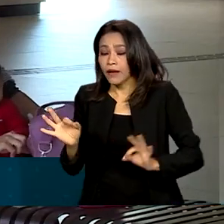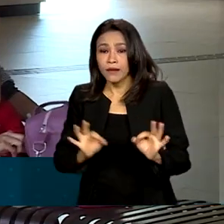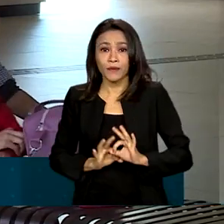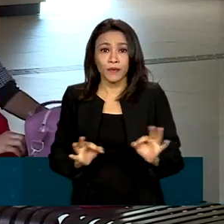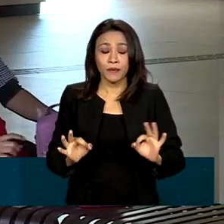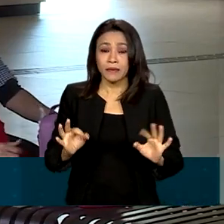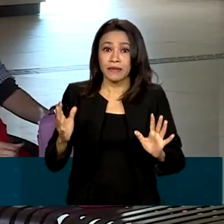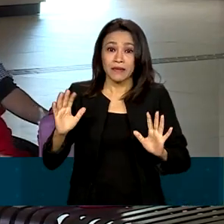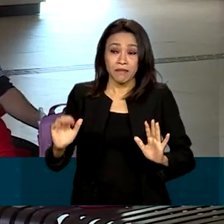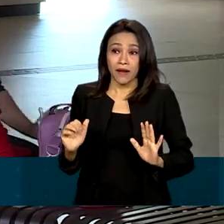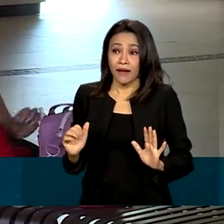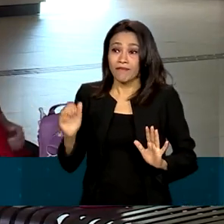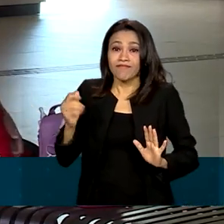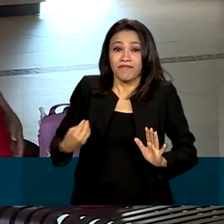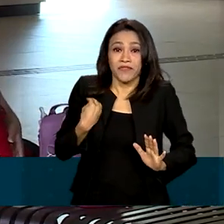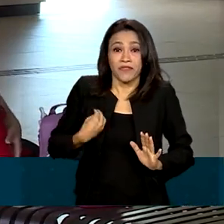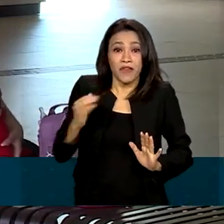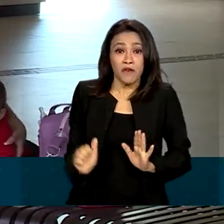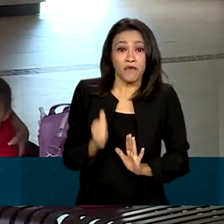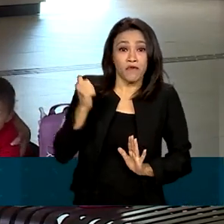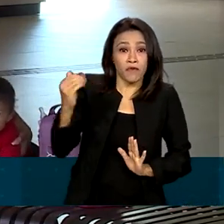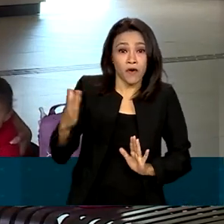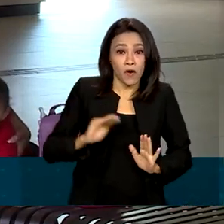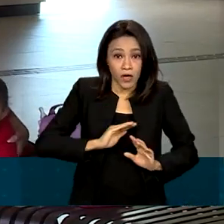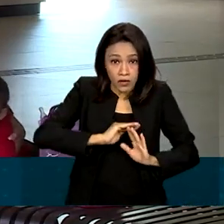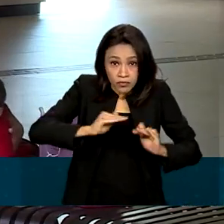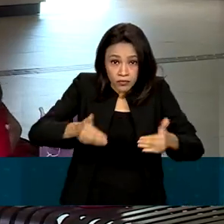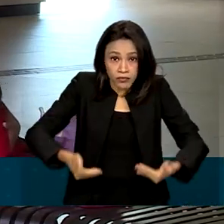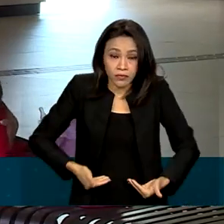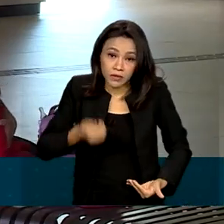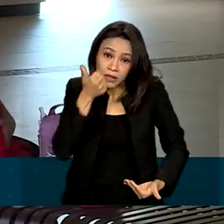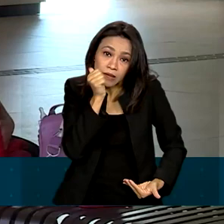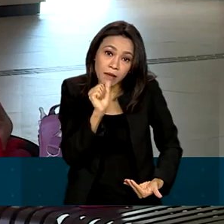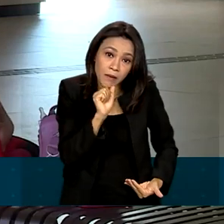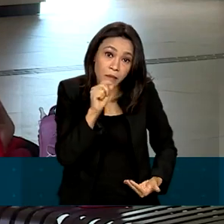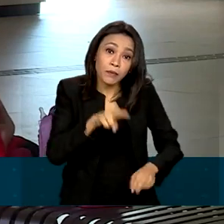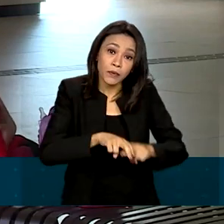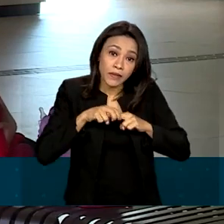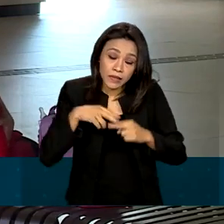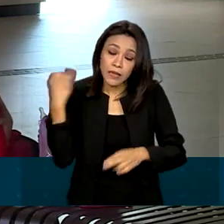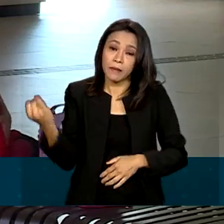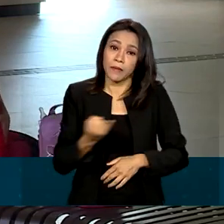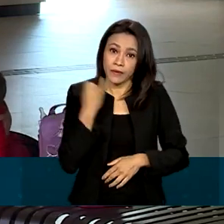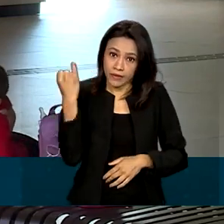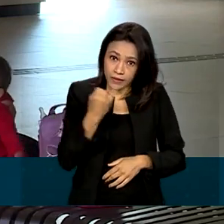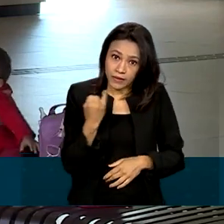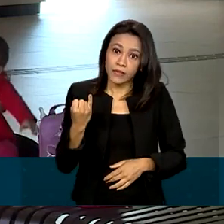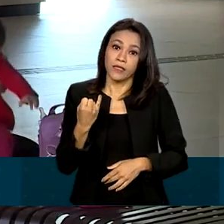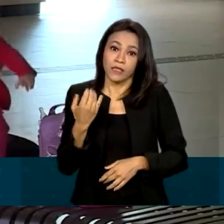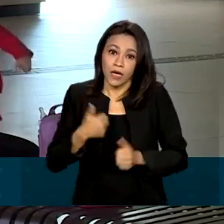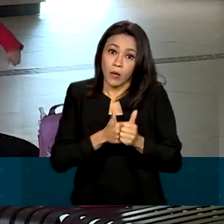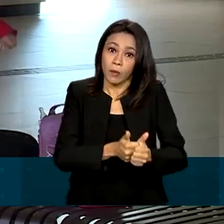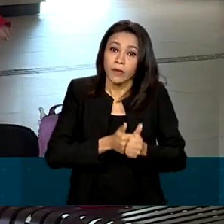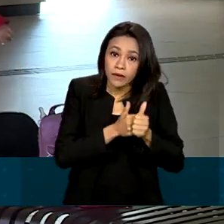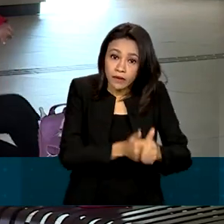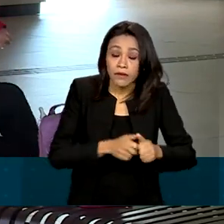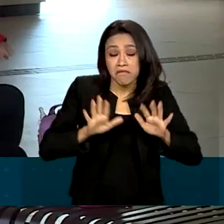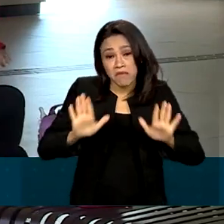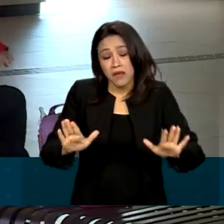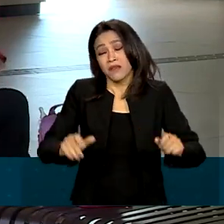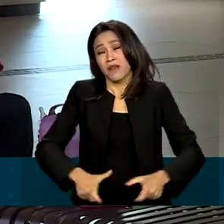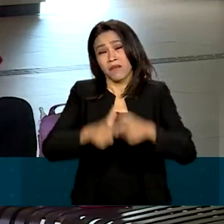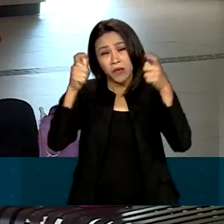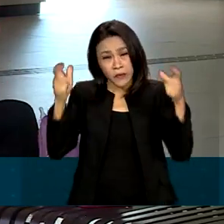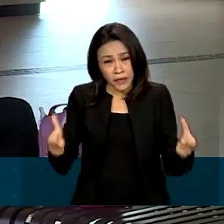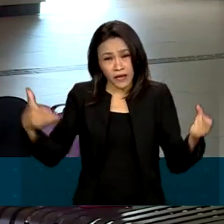útero. E por isso, a informação da idade gestacional é fundamental. Acontece que nem todo mundo tem acesso a um pré